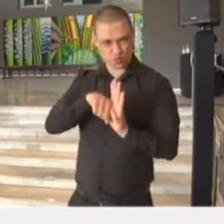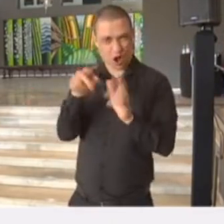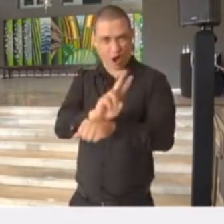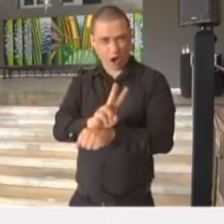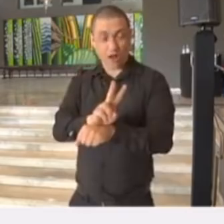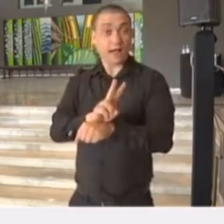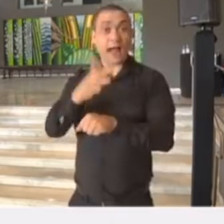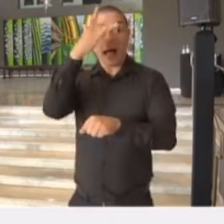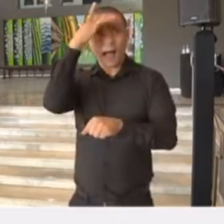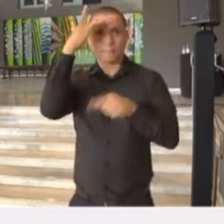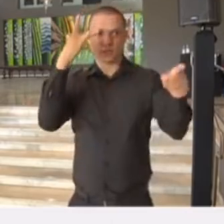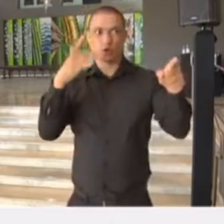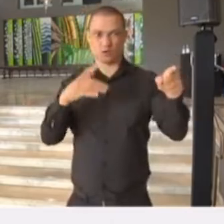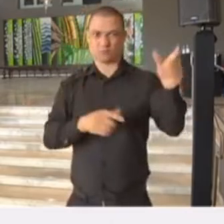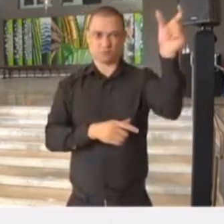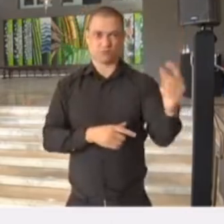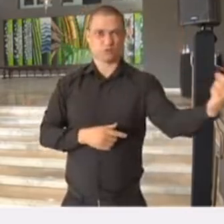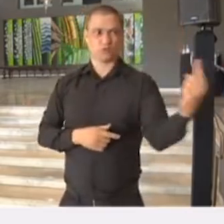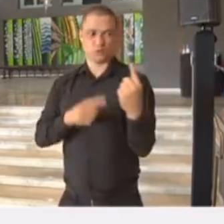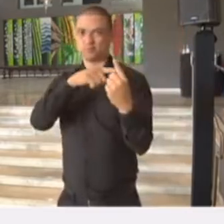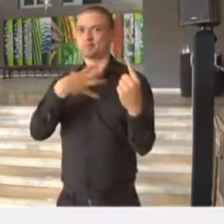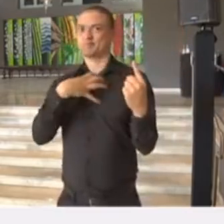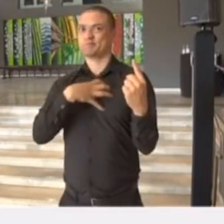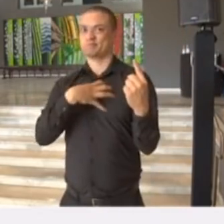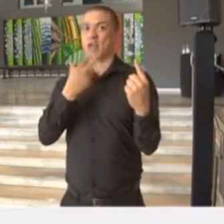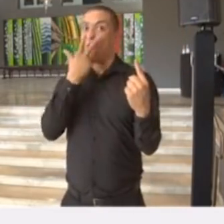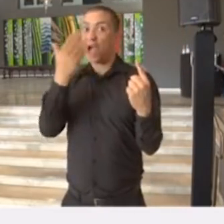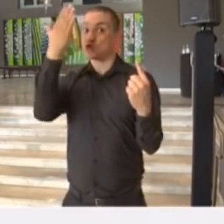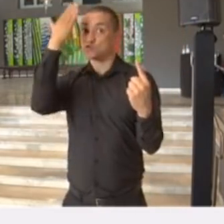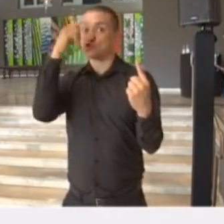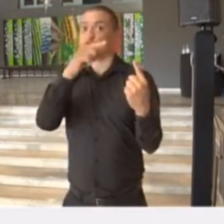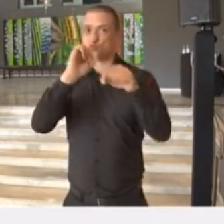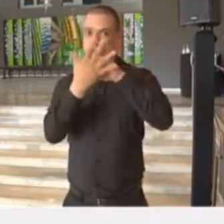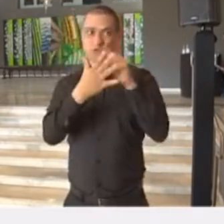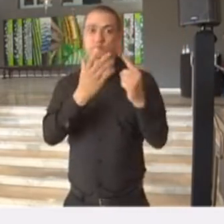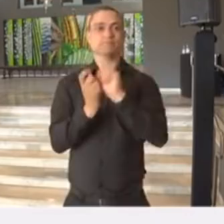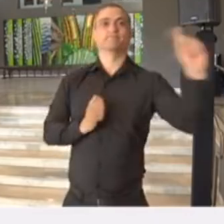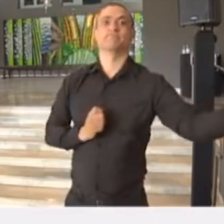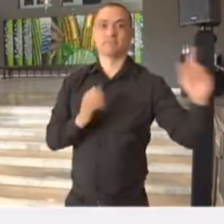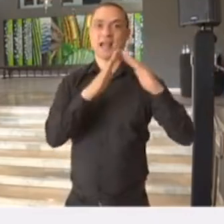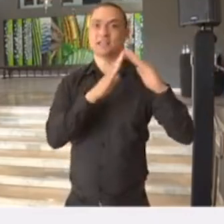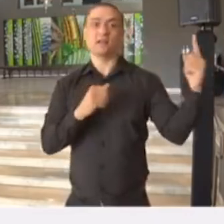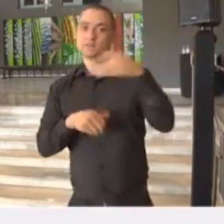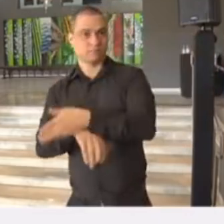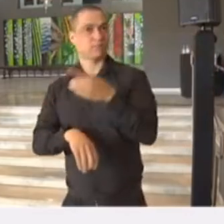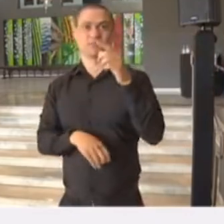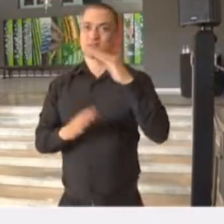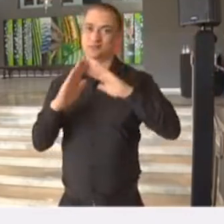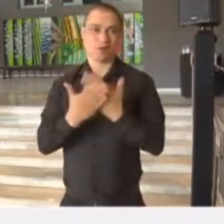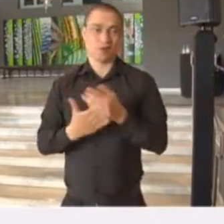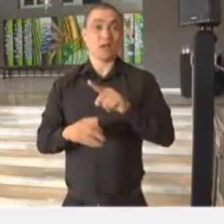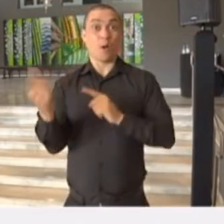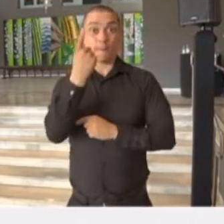a permanência de pessoas sintomáticas, para o COVID, na instituição de ensino, isso é fundamental. Então, orientação primeira, tanto aos pais,